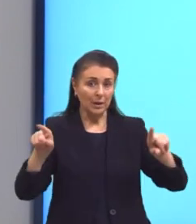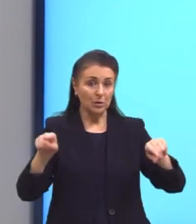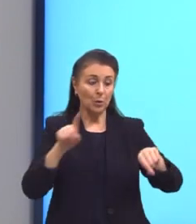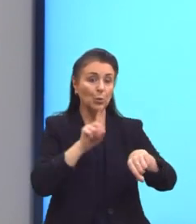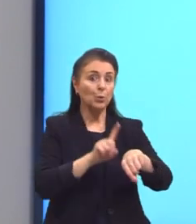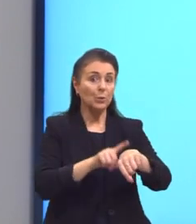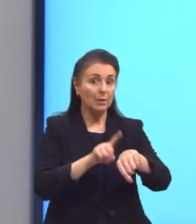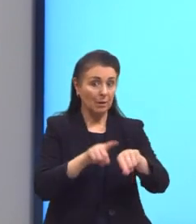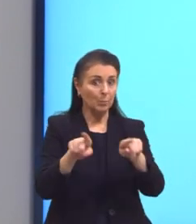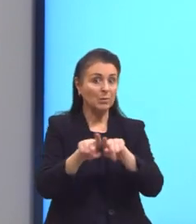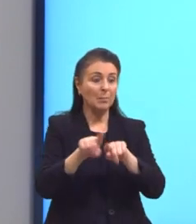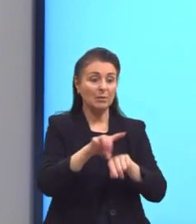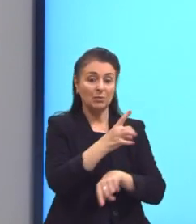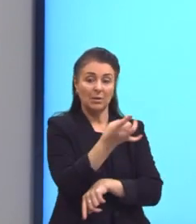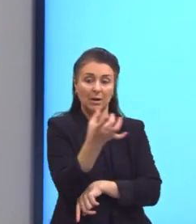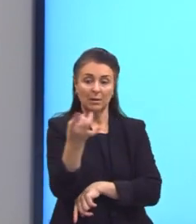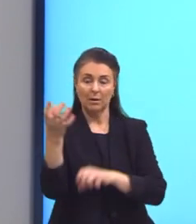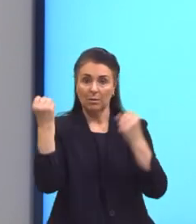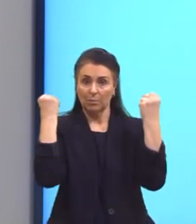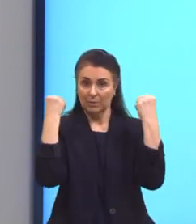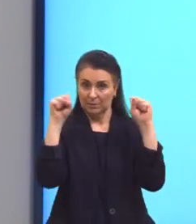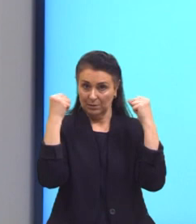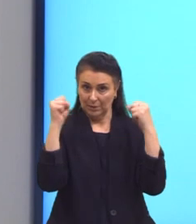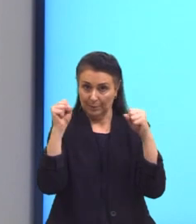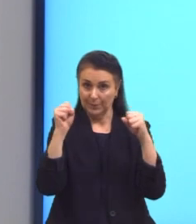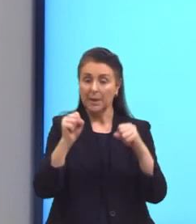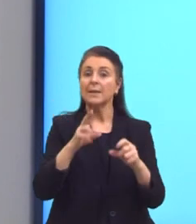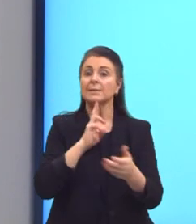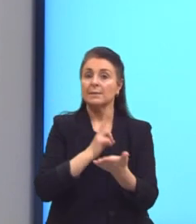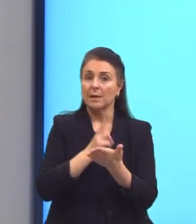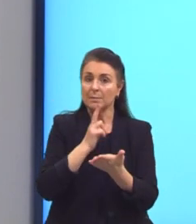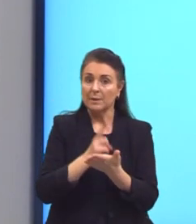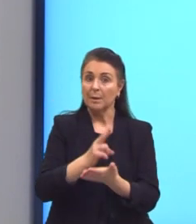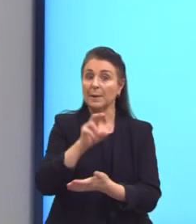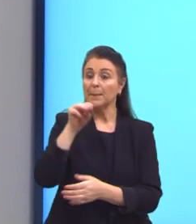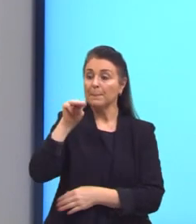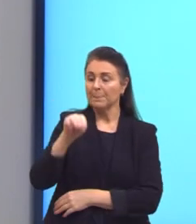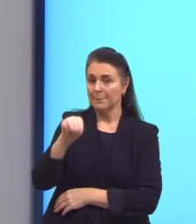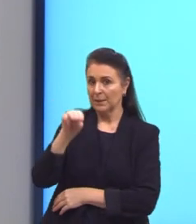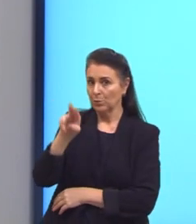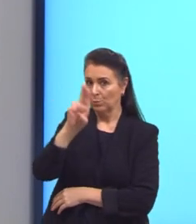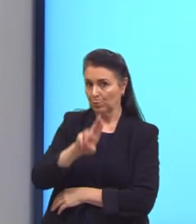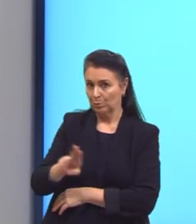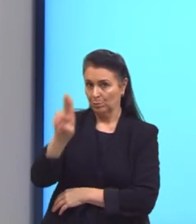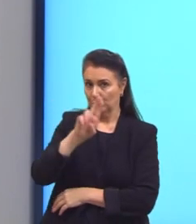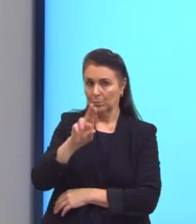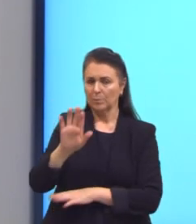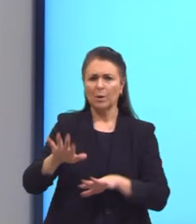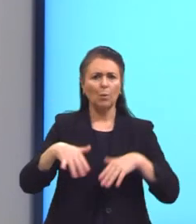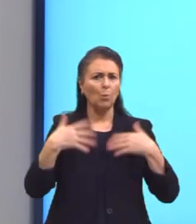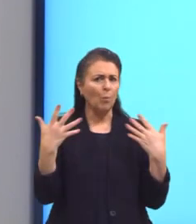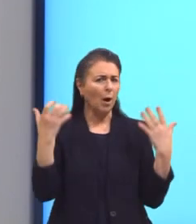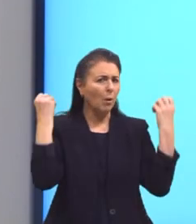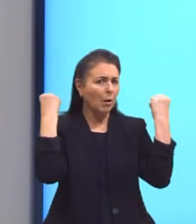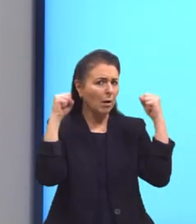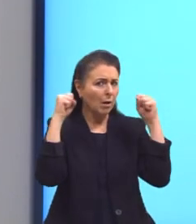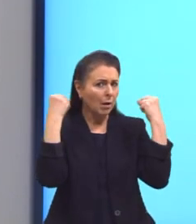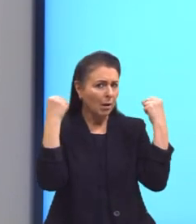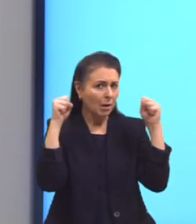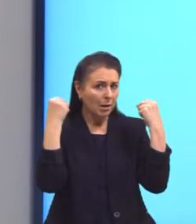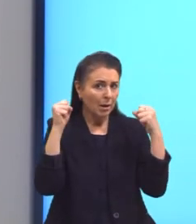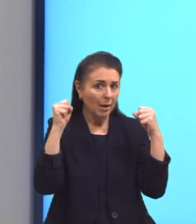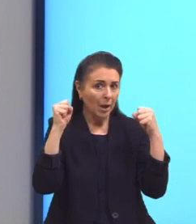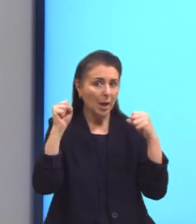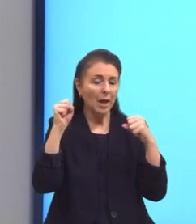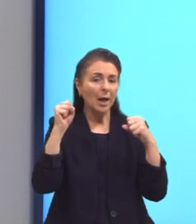atividades, contado, neste caso, em minuto. Qual dessas atividades físicas proporciona o maior